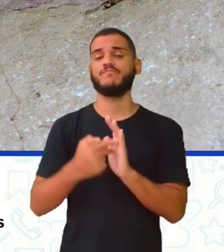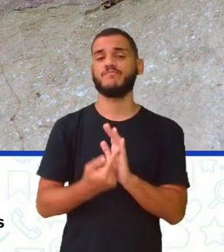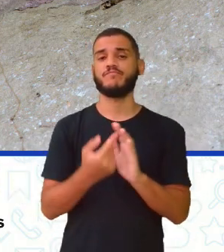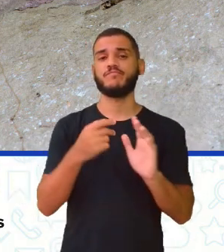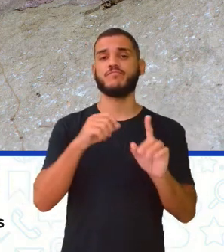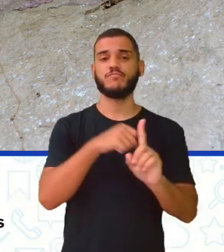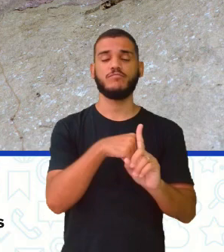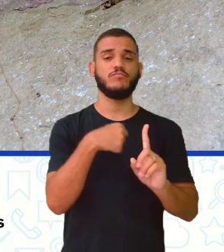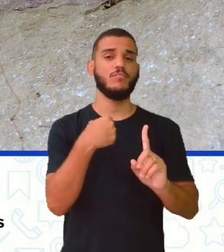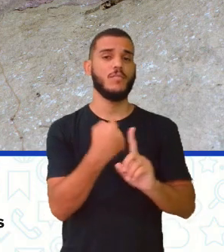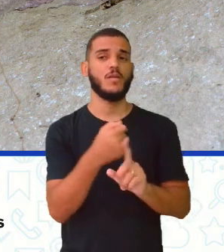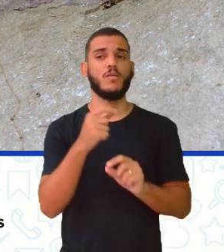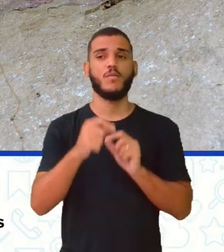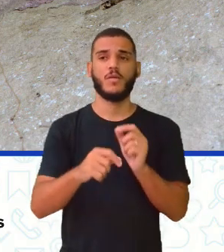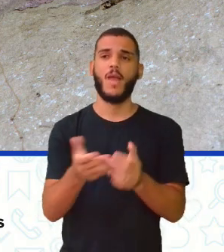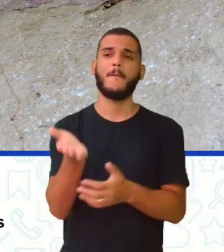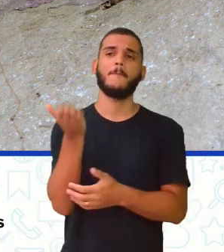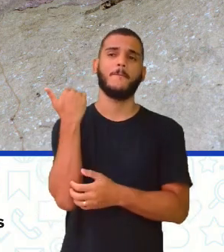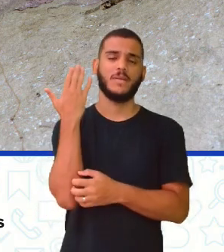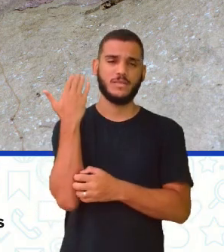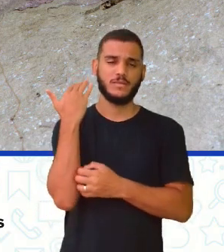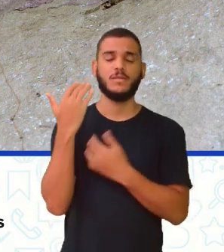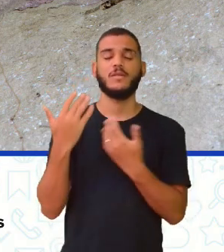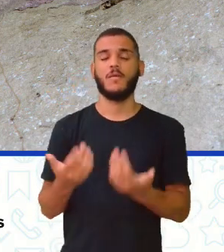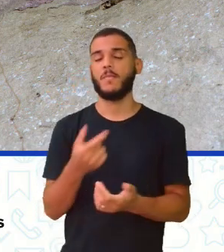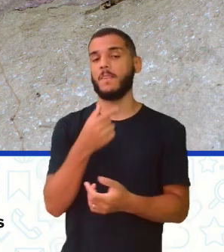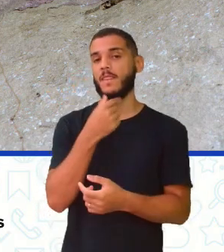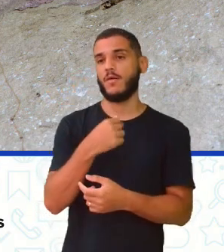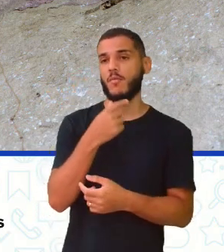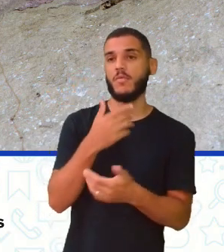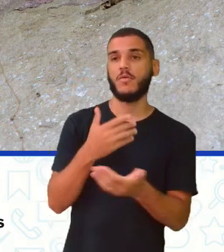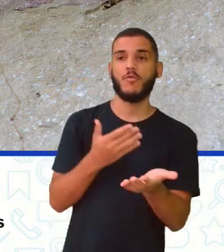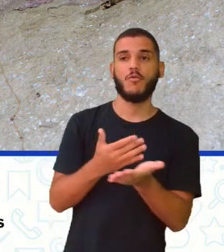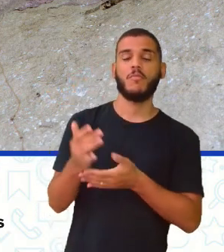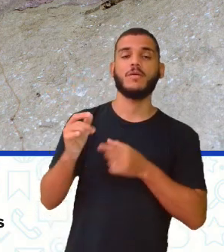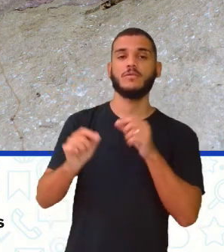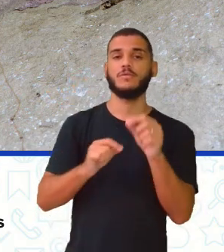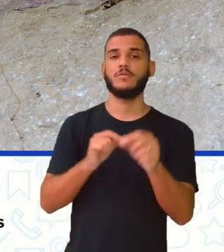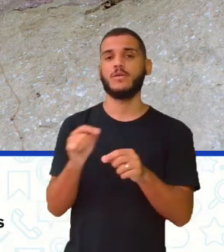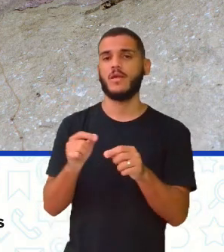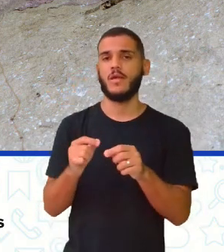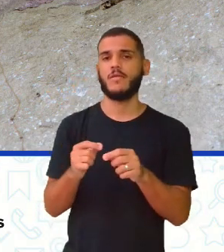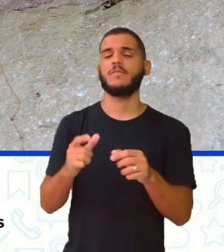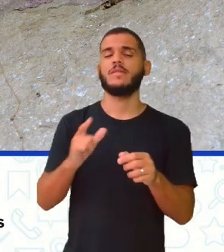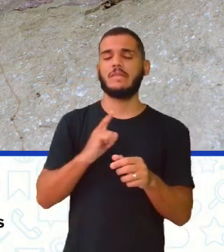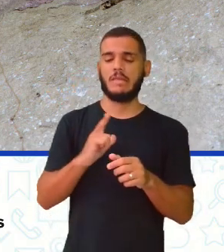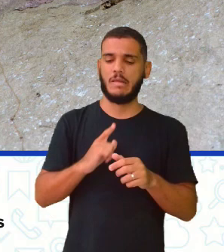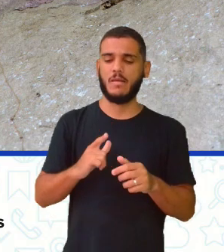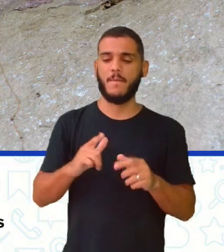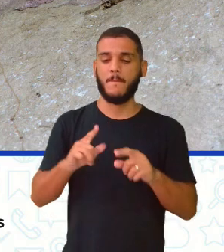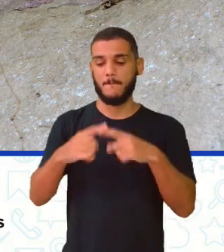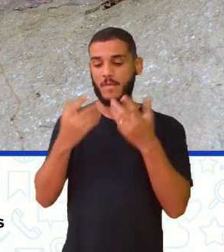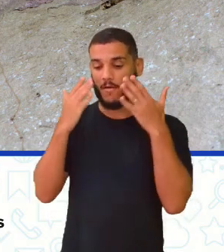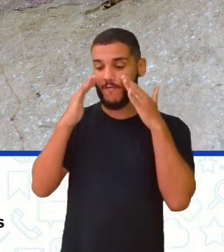mais passada. Aí, quando é que o homem começa, de fato, a intensificar, né? E deixar essas evidências maiores na